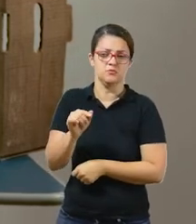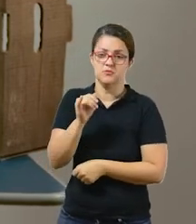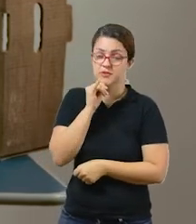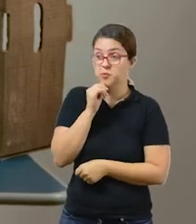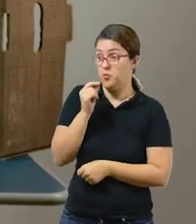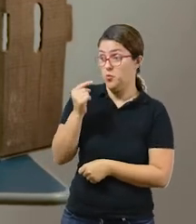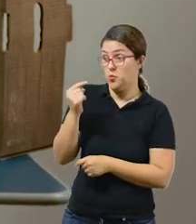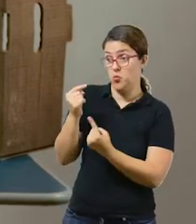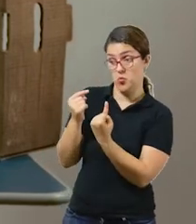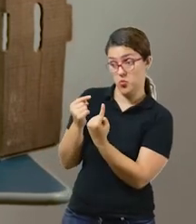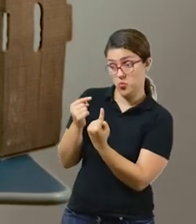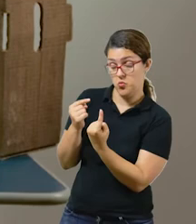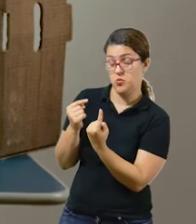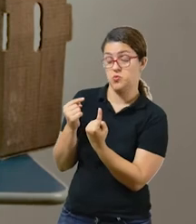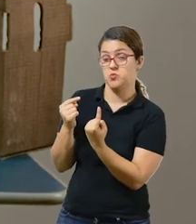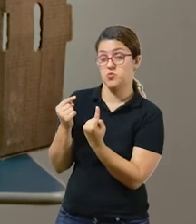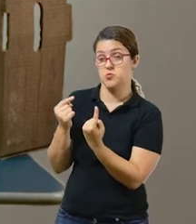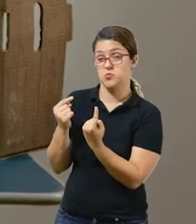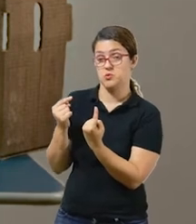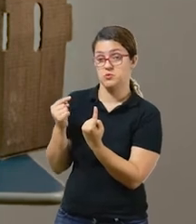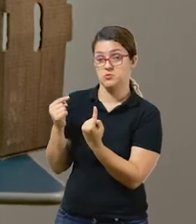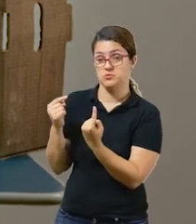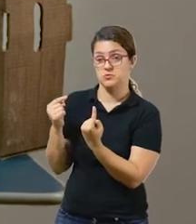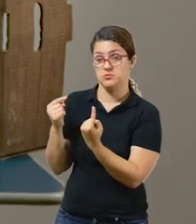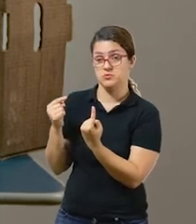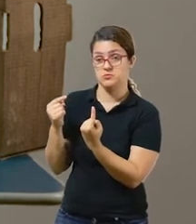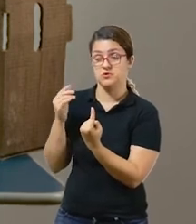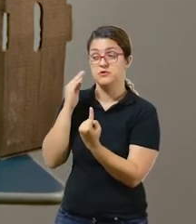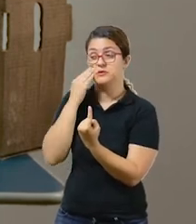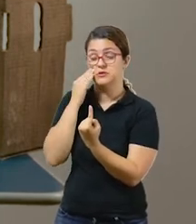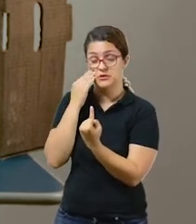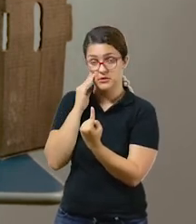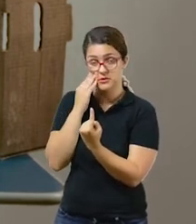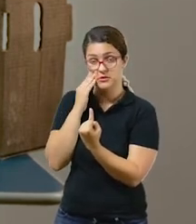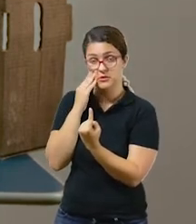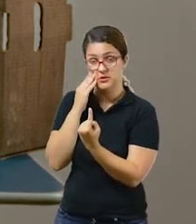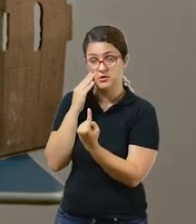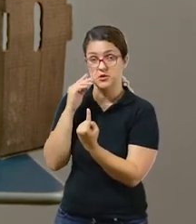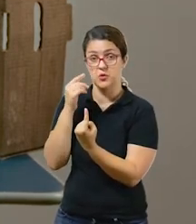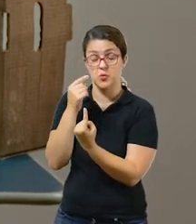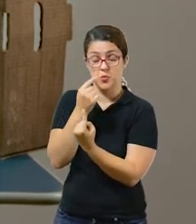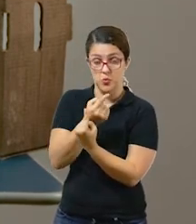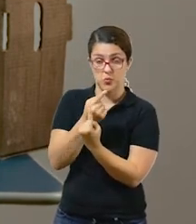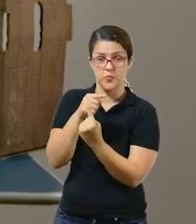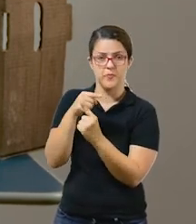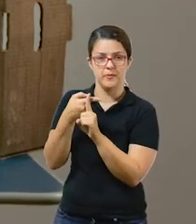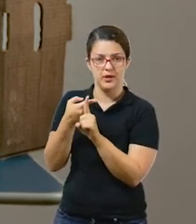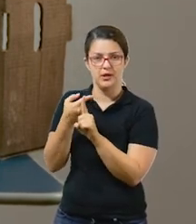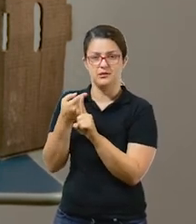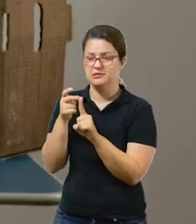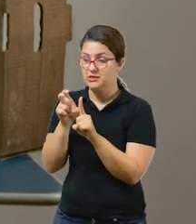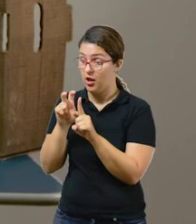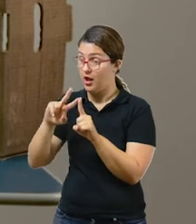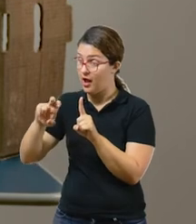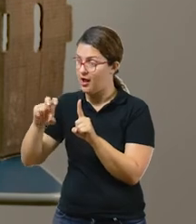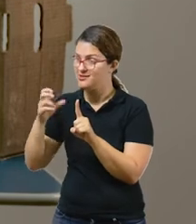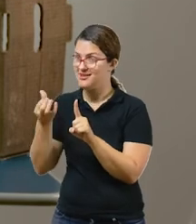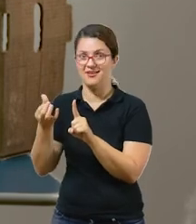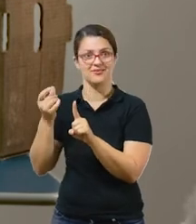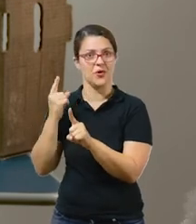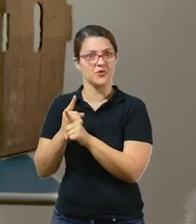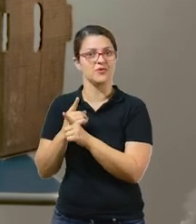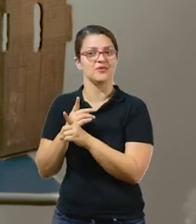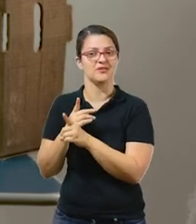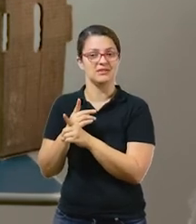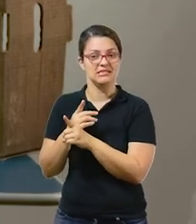Ela pode pegar o número um de um lado e as outras pecinhas. Ela já vai entender que um mais cinco, ela vai conseguir o número seis,